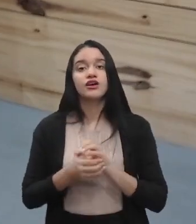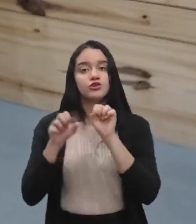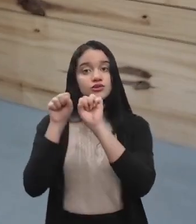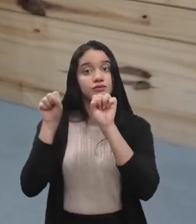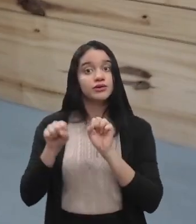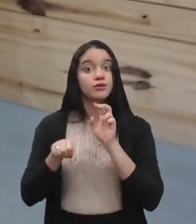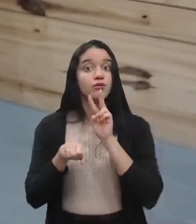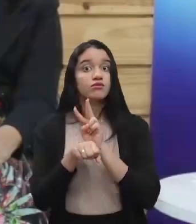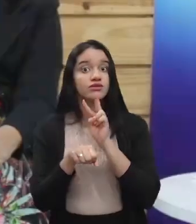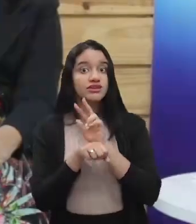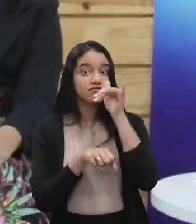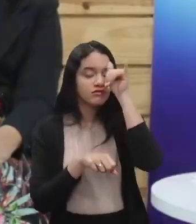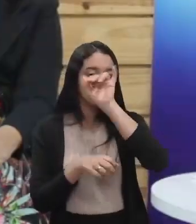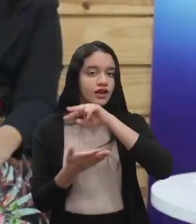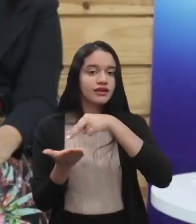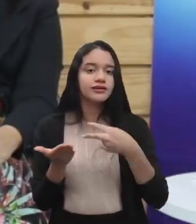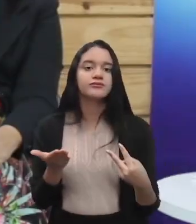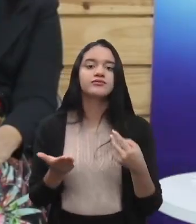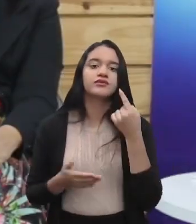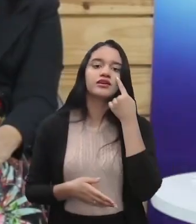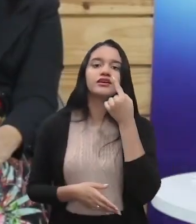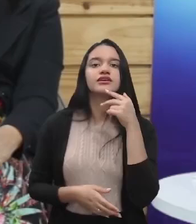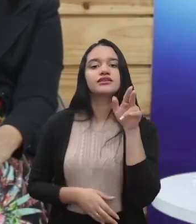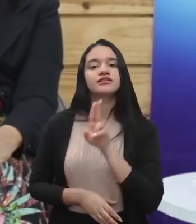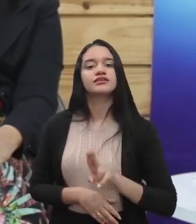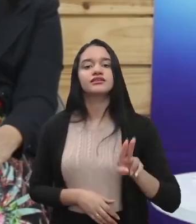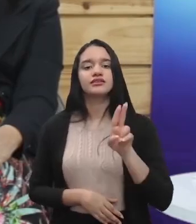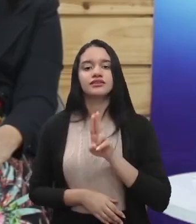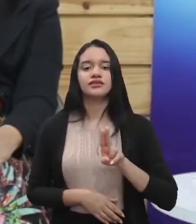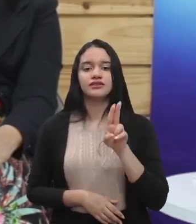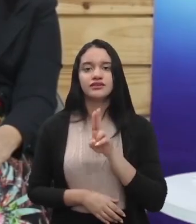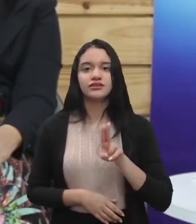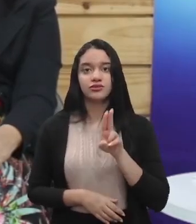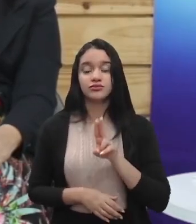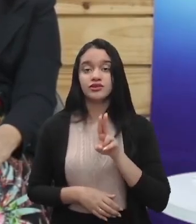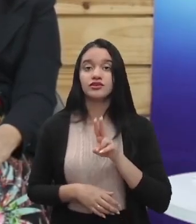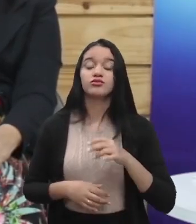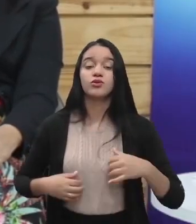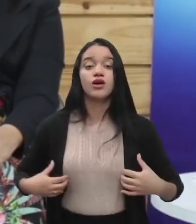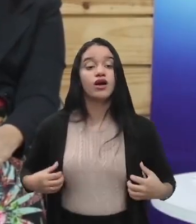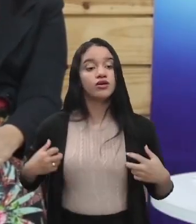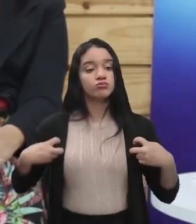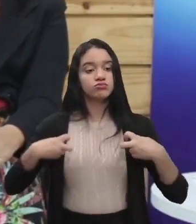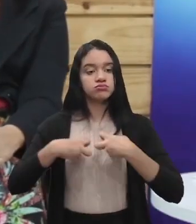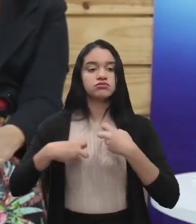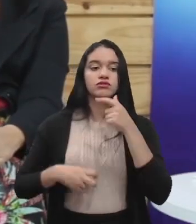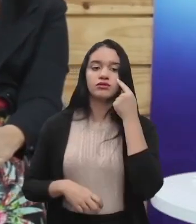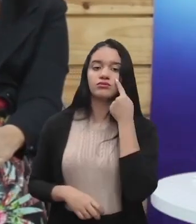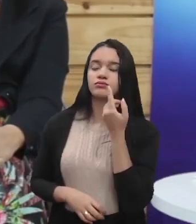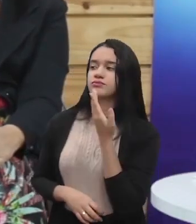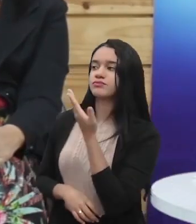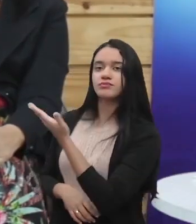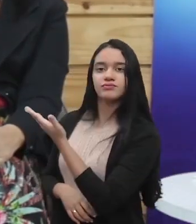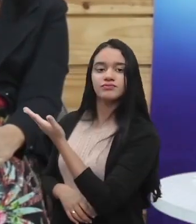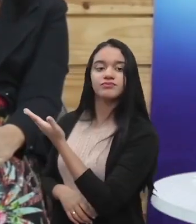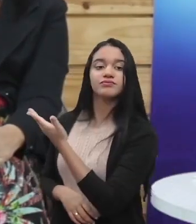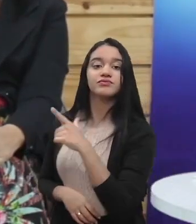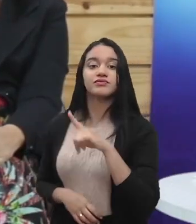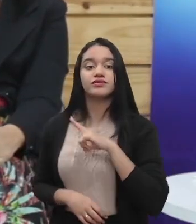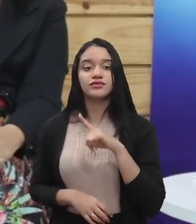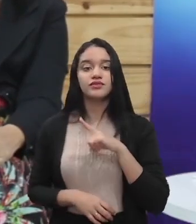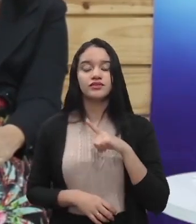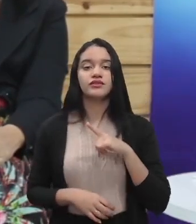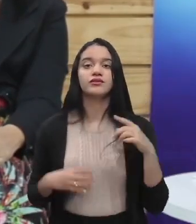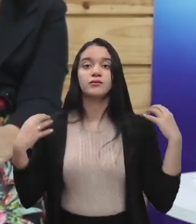contra Quebra. O Jefferson aqui está usando o cinto de segurança de paraquedista. Existem outros tipos de cinto, como o de